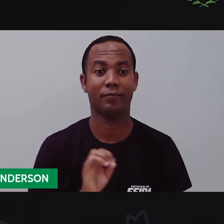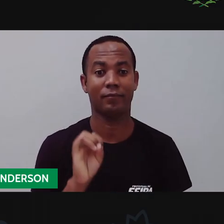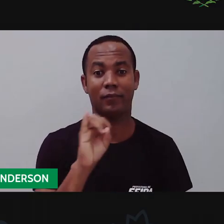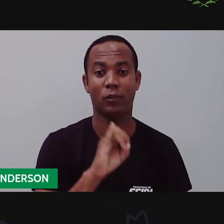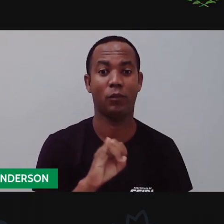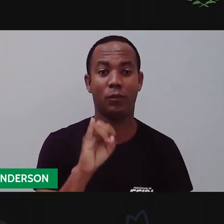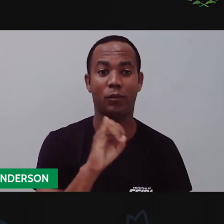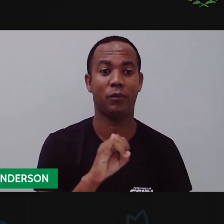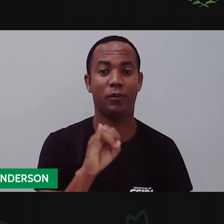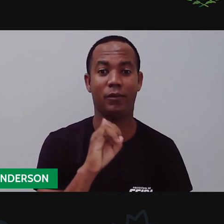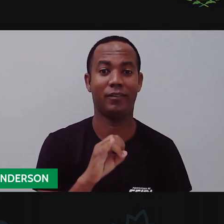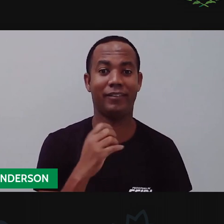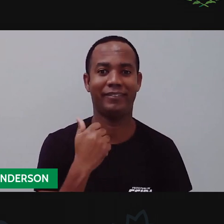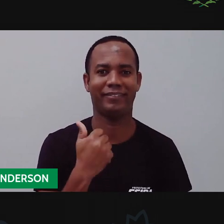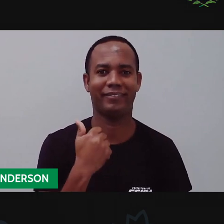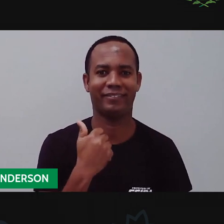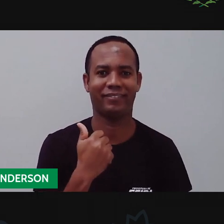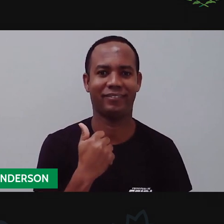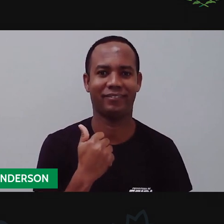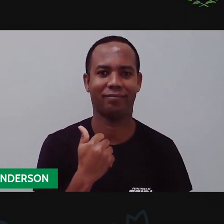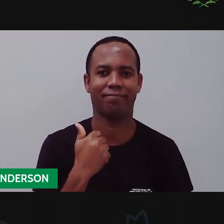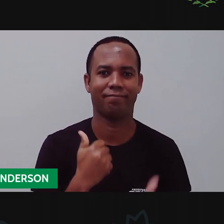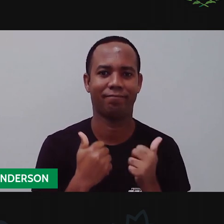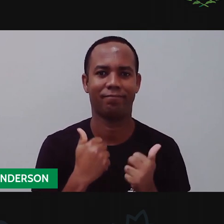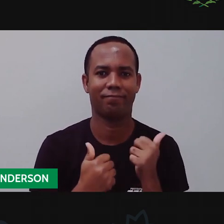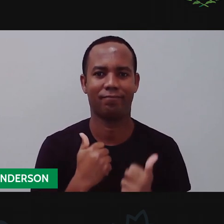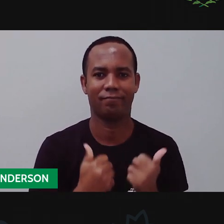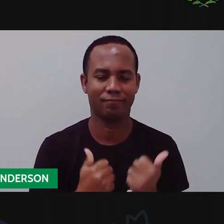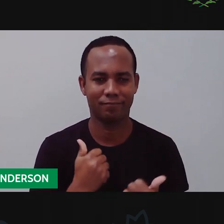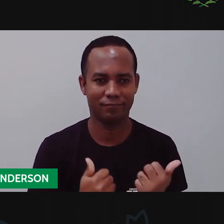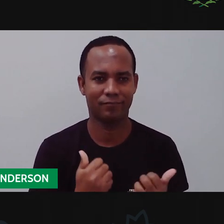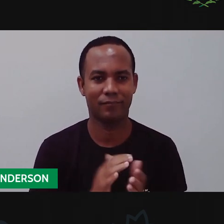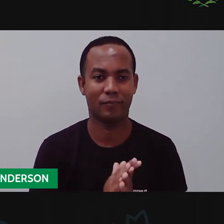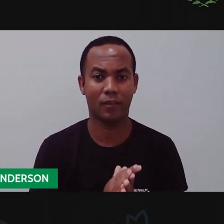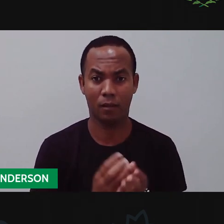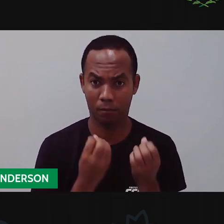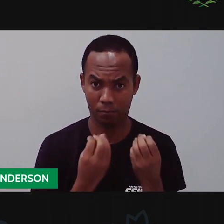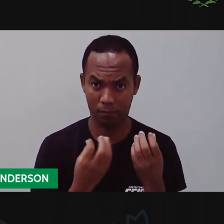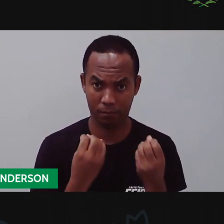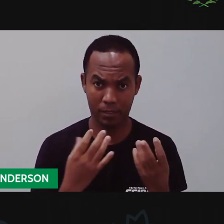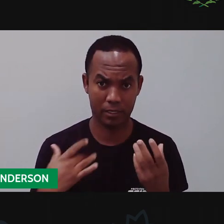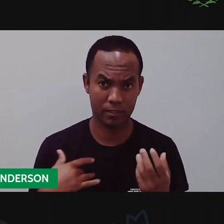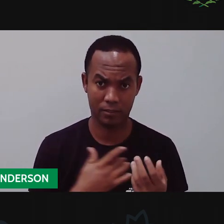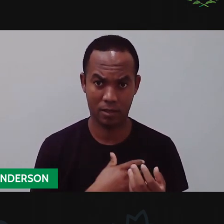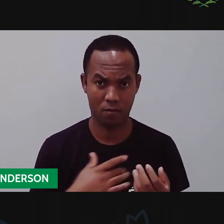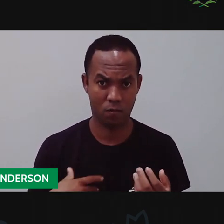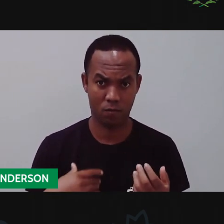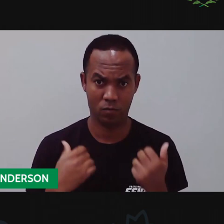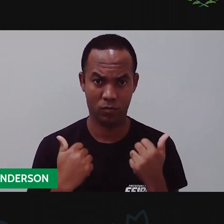Oi, gente! Tudo bem, meus amores? Como é que vocês estão?